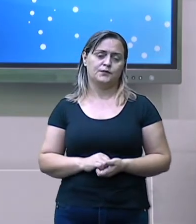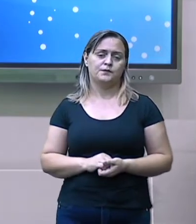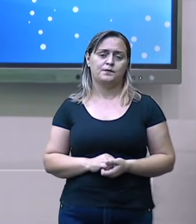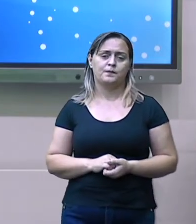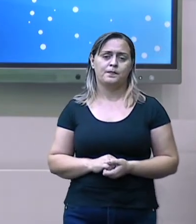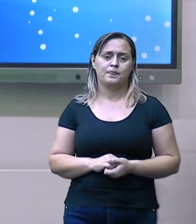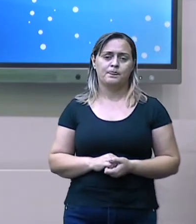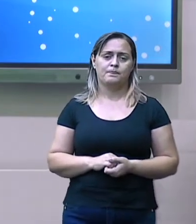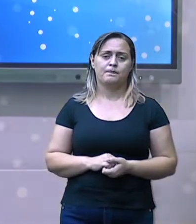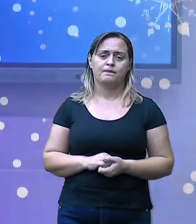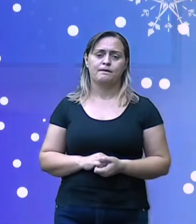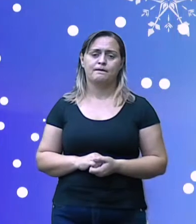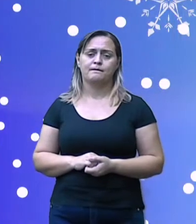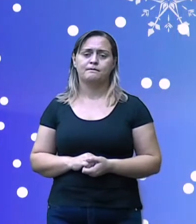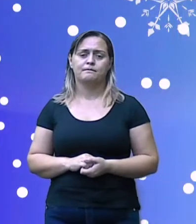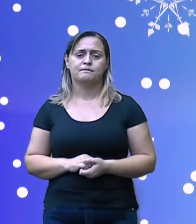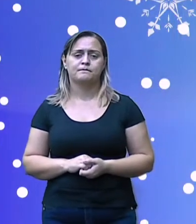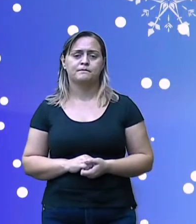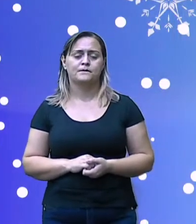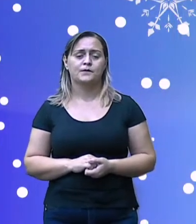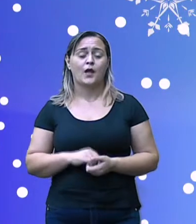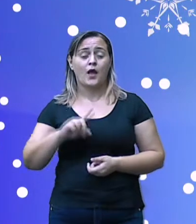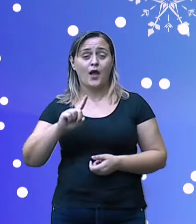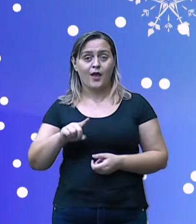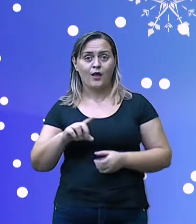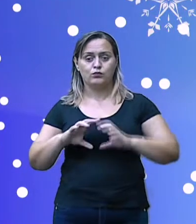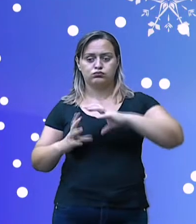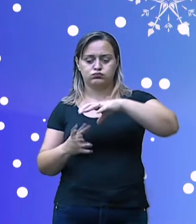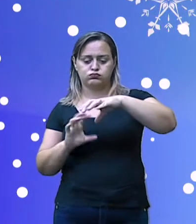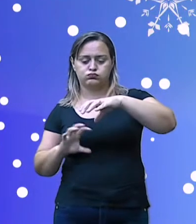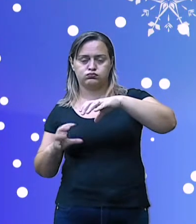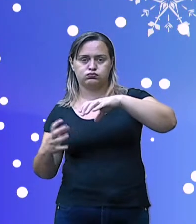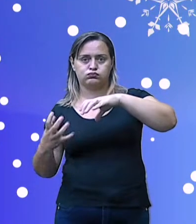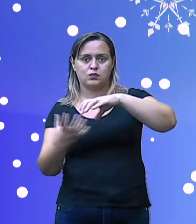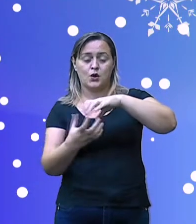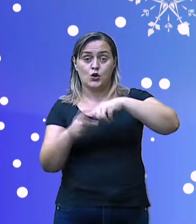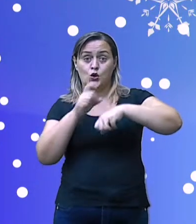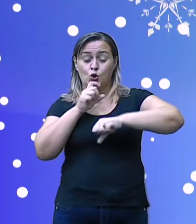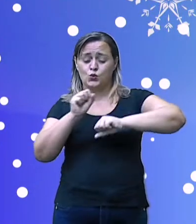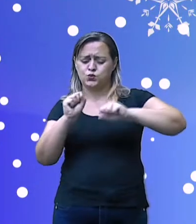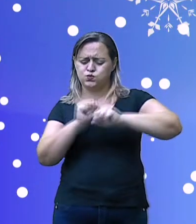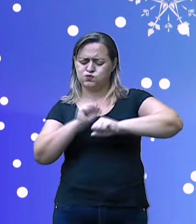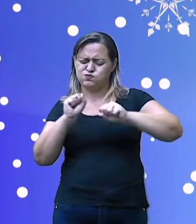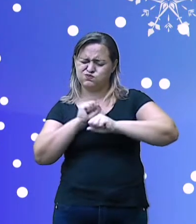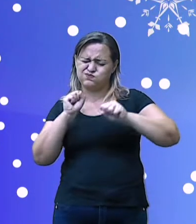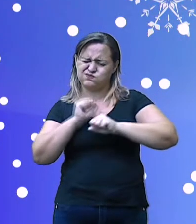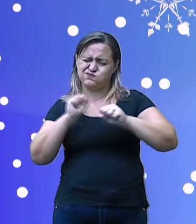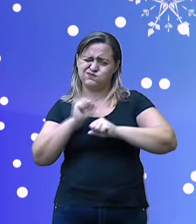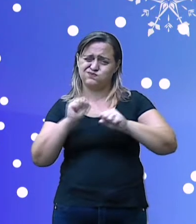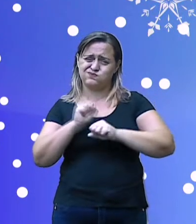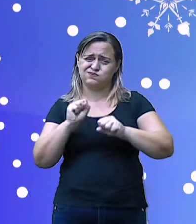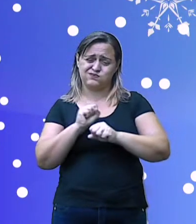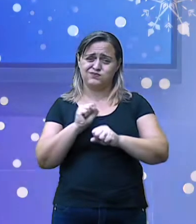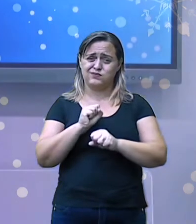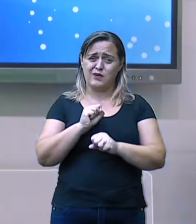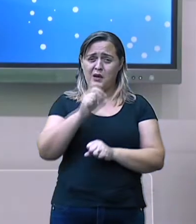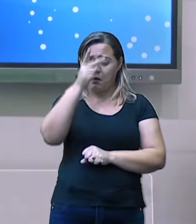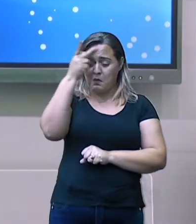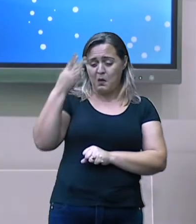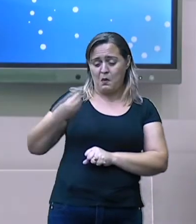É um continente gelado e sem população permanente.